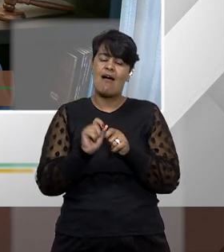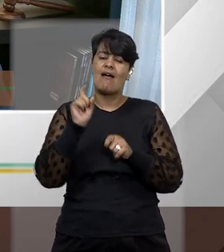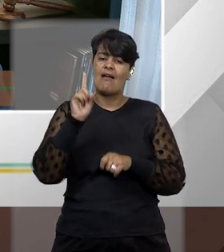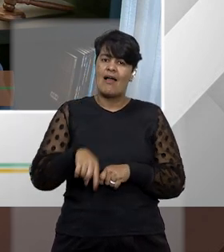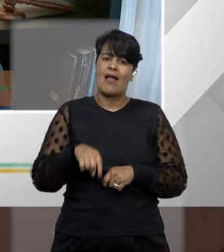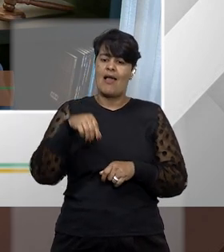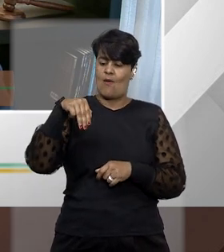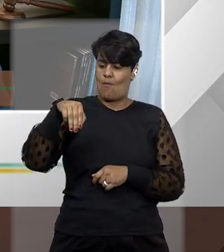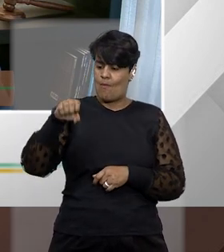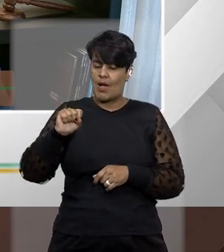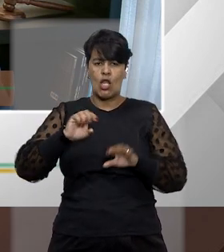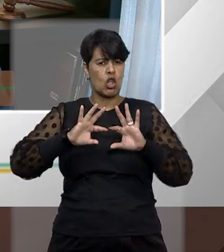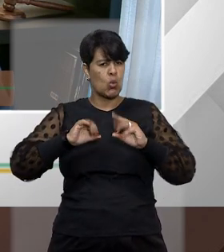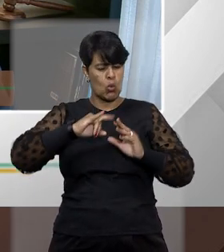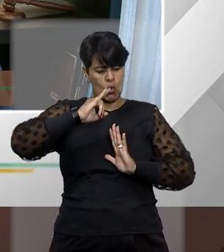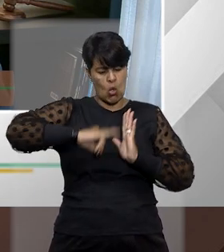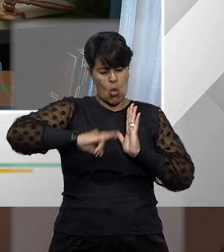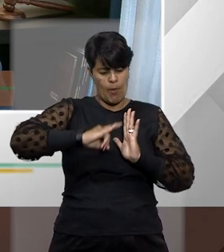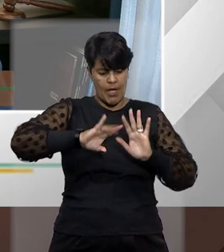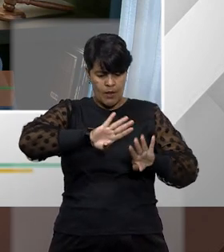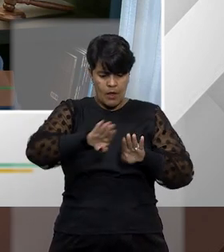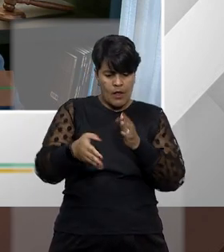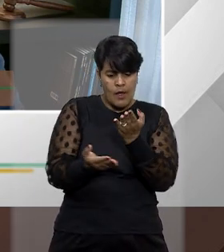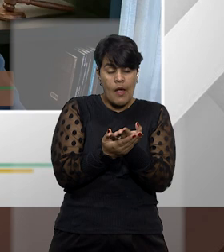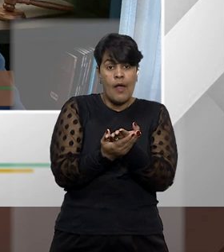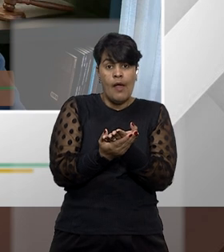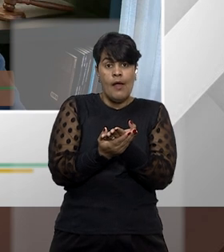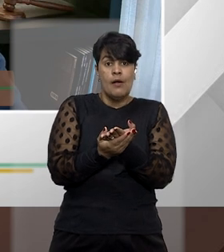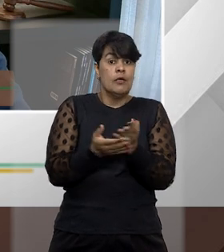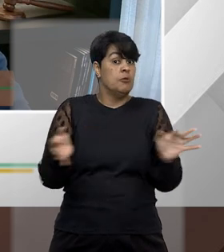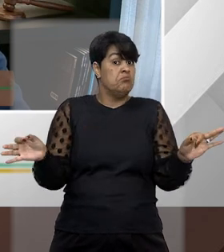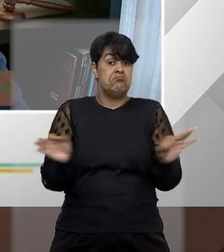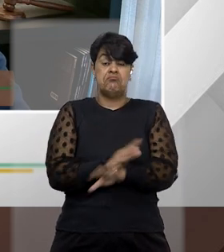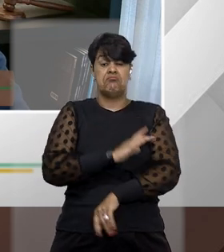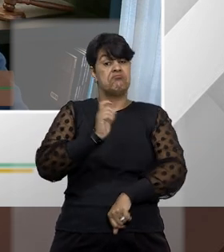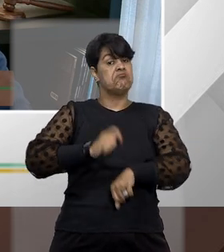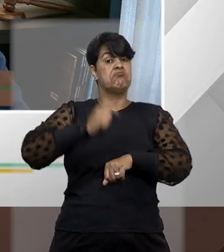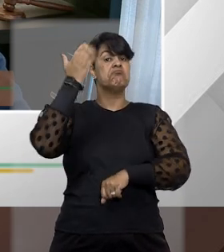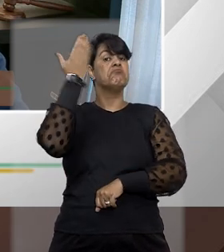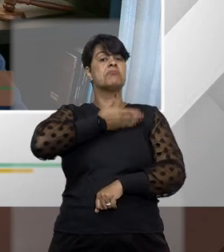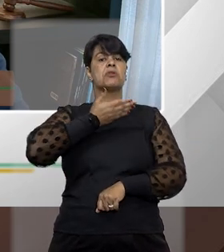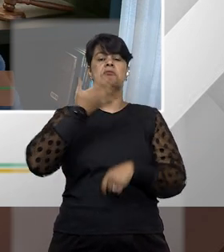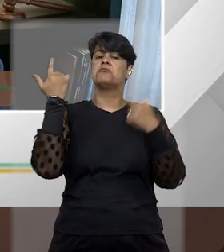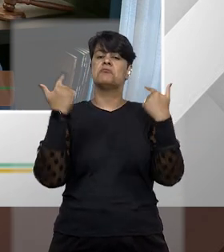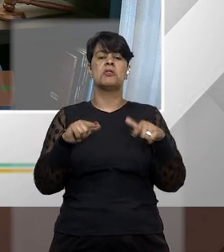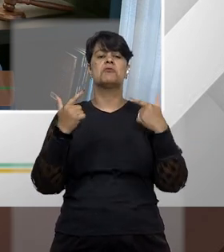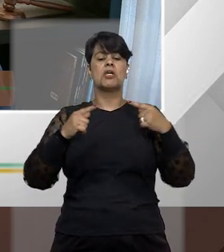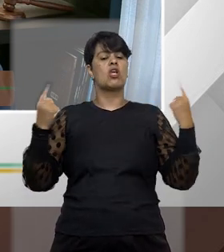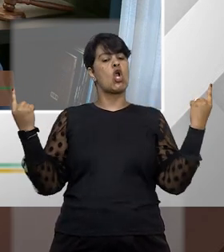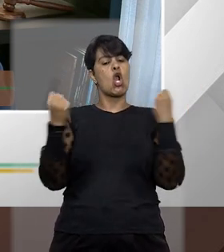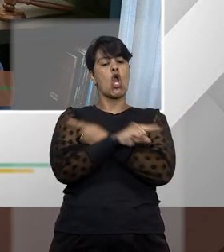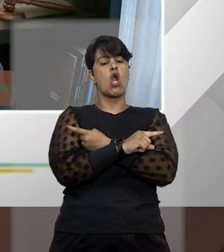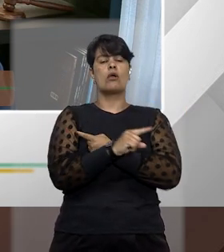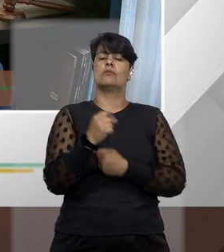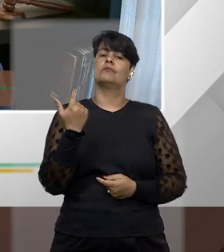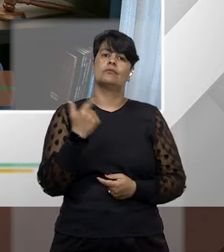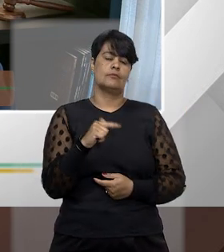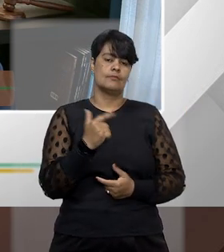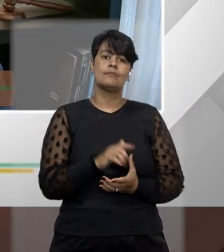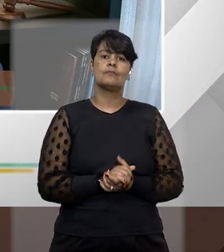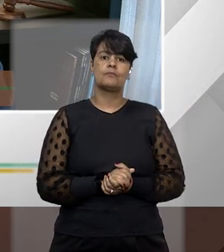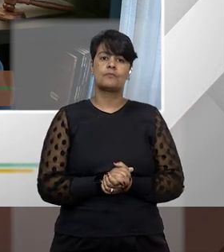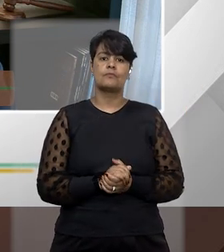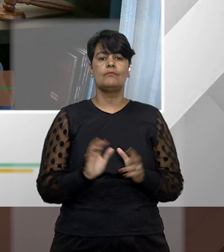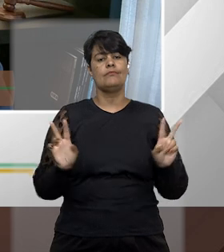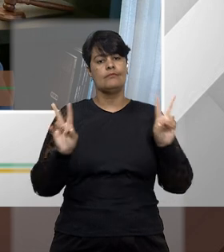inicial, com os documentos que são juntados, já fica demonstrado, não há nenhuma controvérsia fática. É o que nós